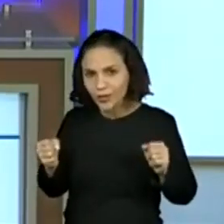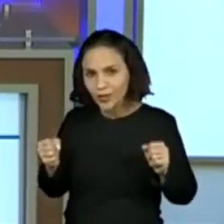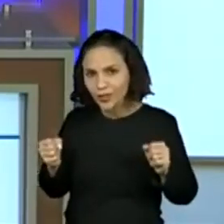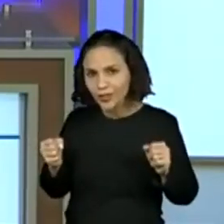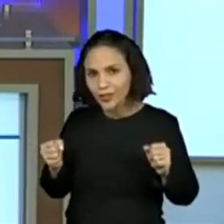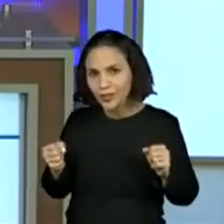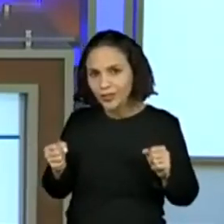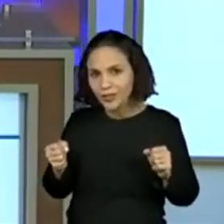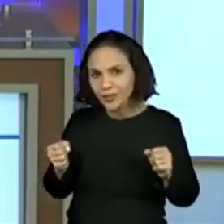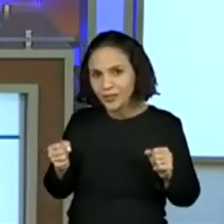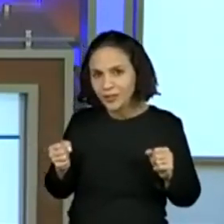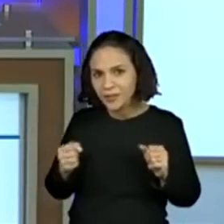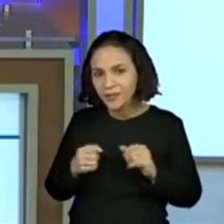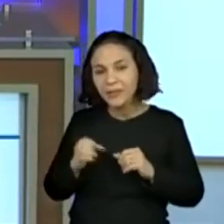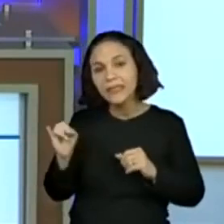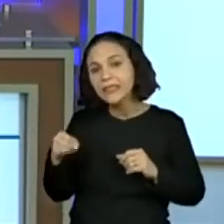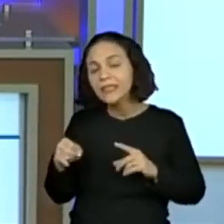livro?